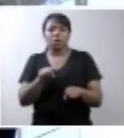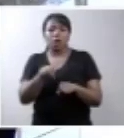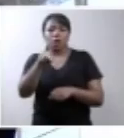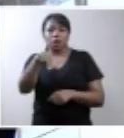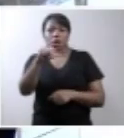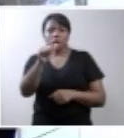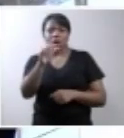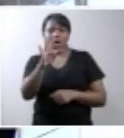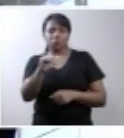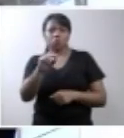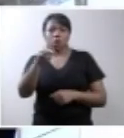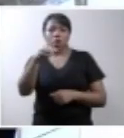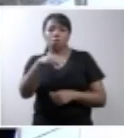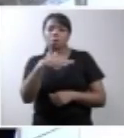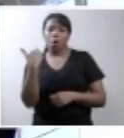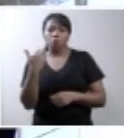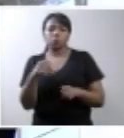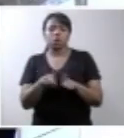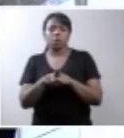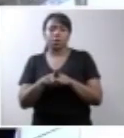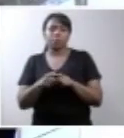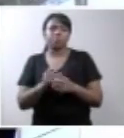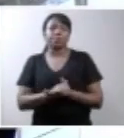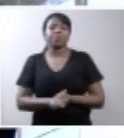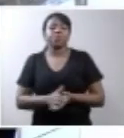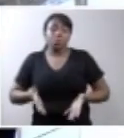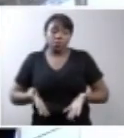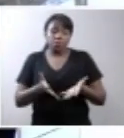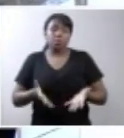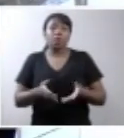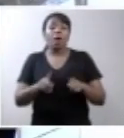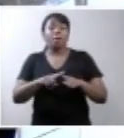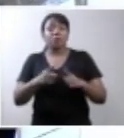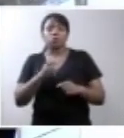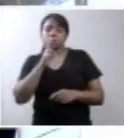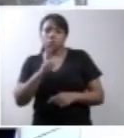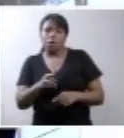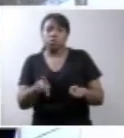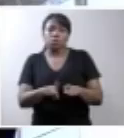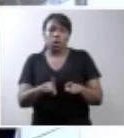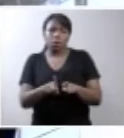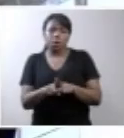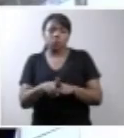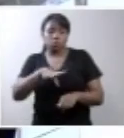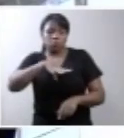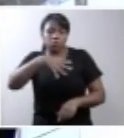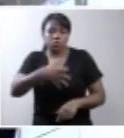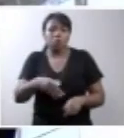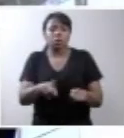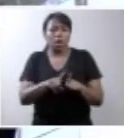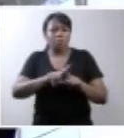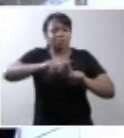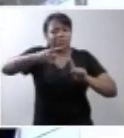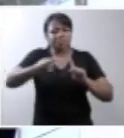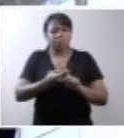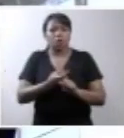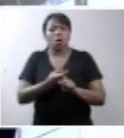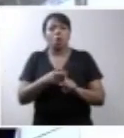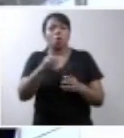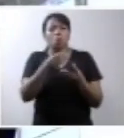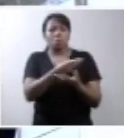estudo de Rattan e colaboradores. Apesar dos resultados encorajadores, a gestação